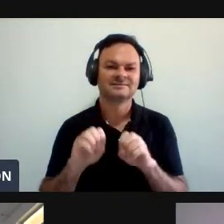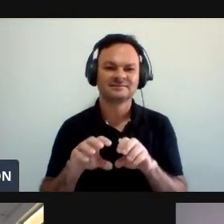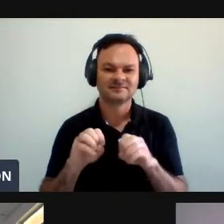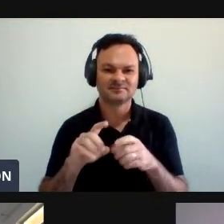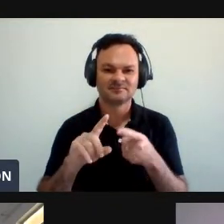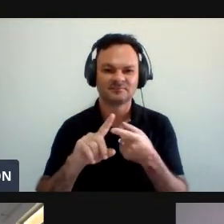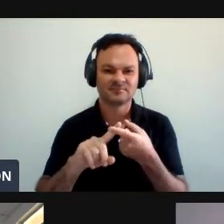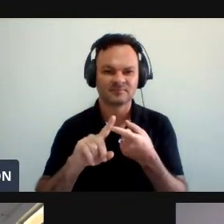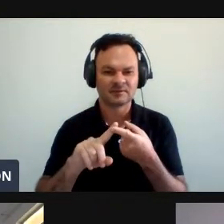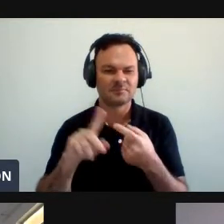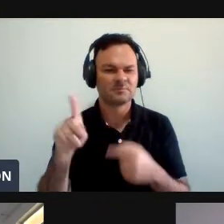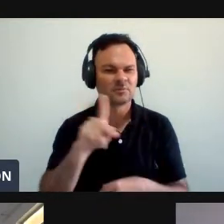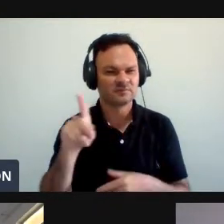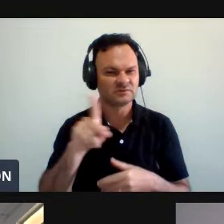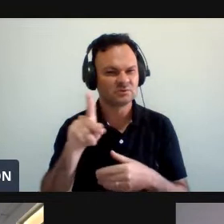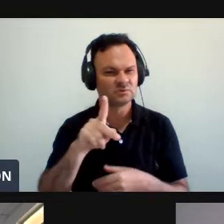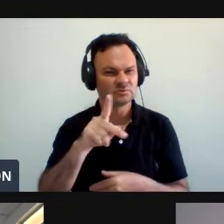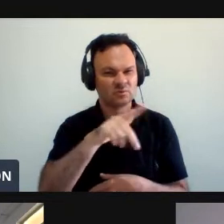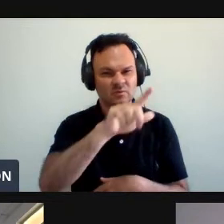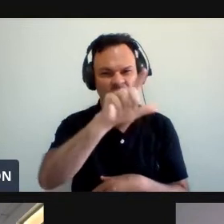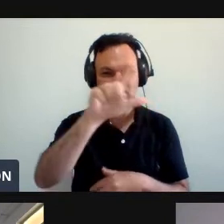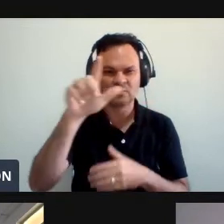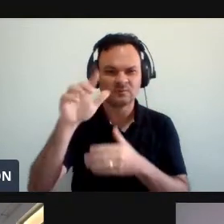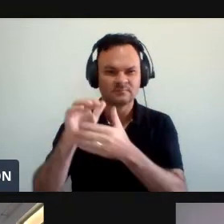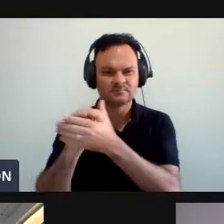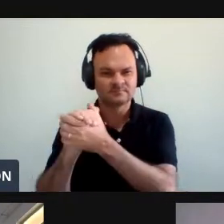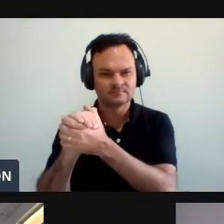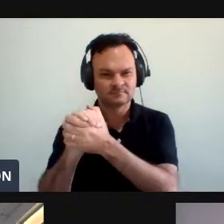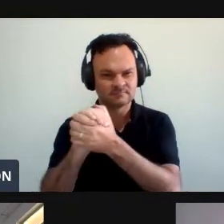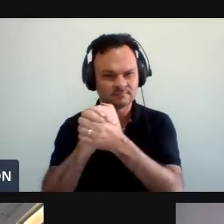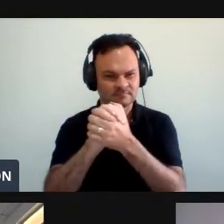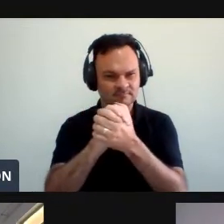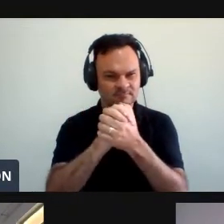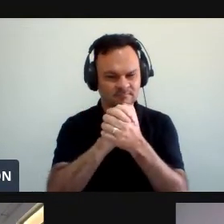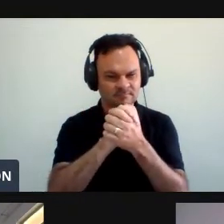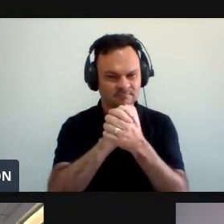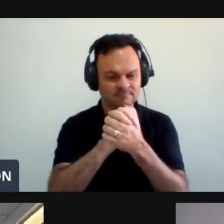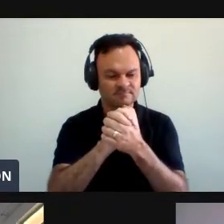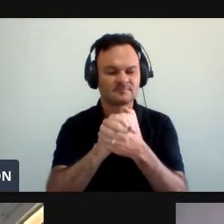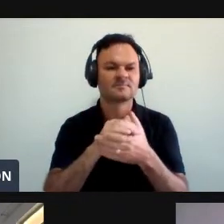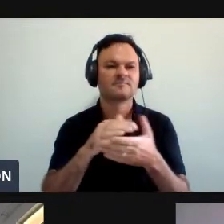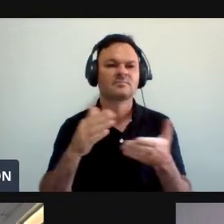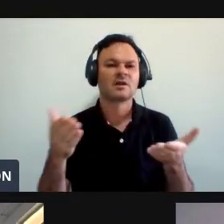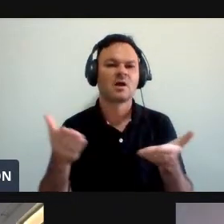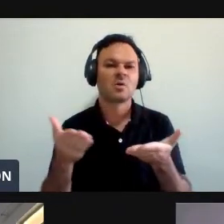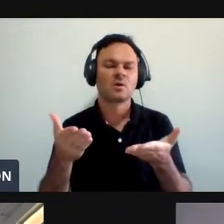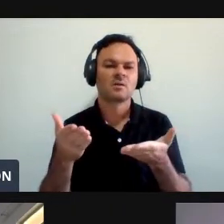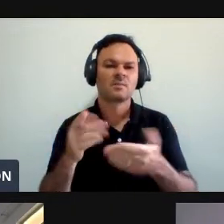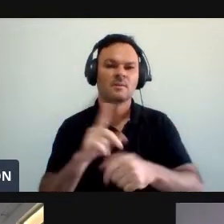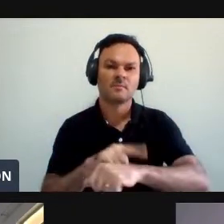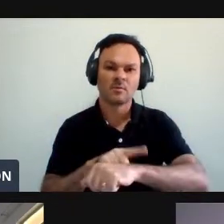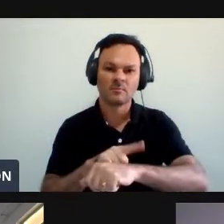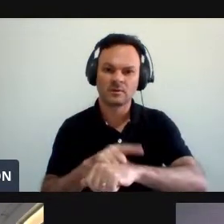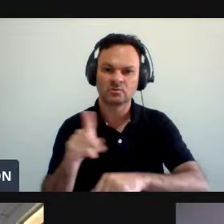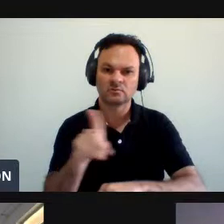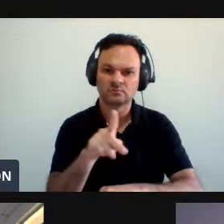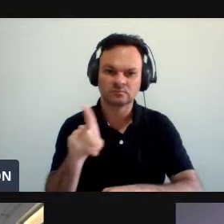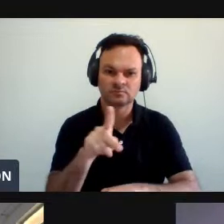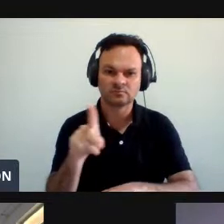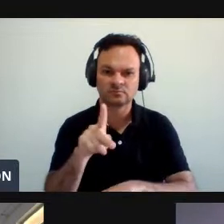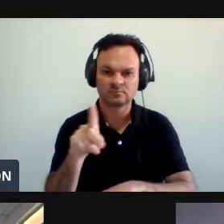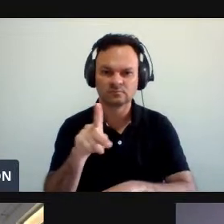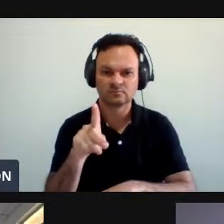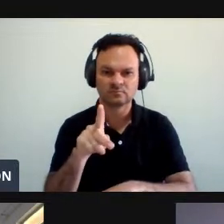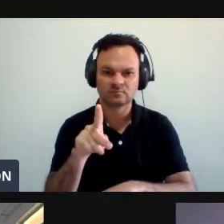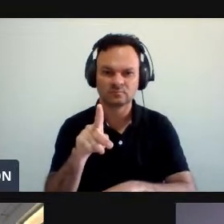todos nossos professores Aqui da UFAP Nossos colegas Que nesse momento Nesse mais